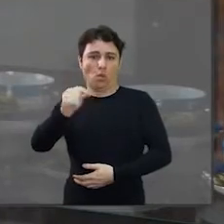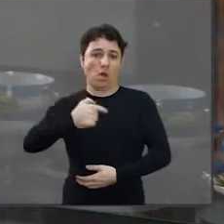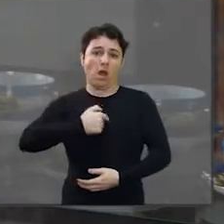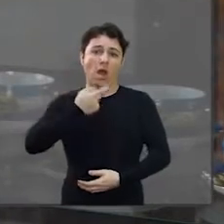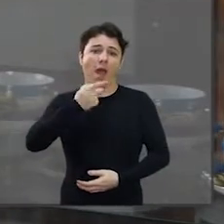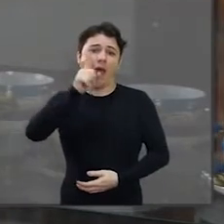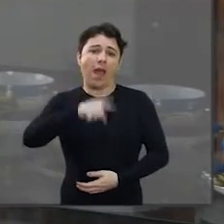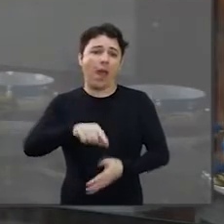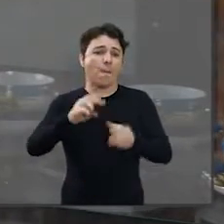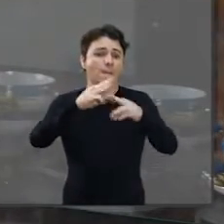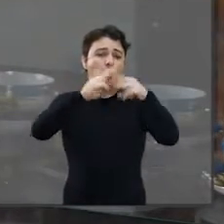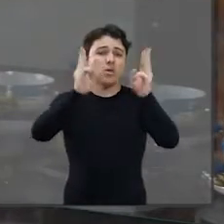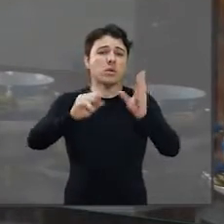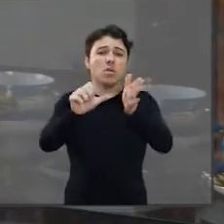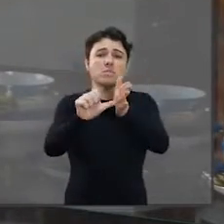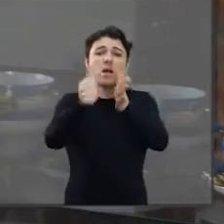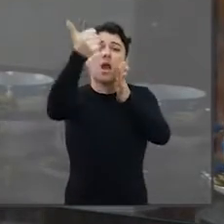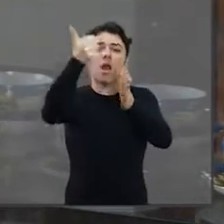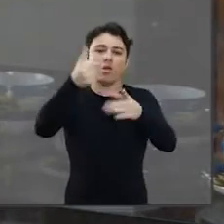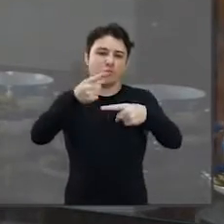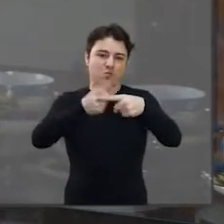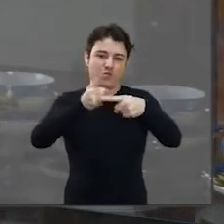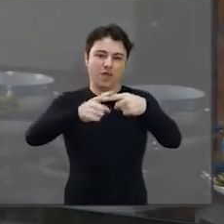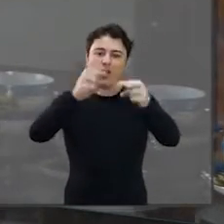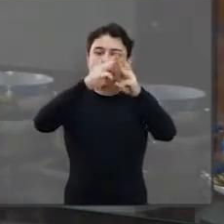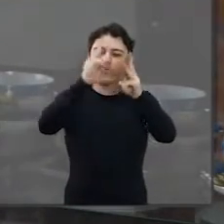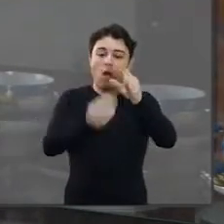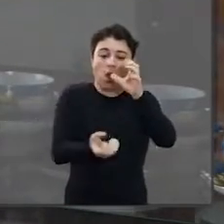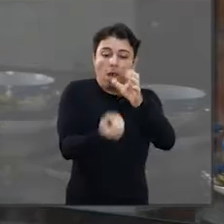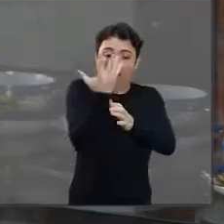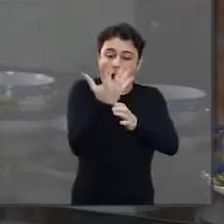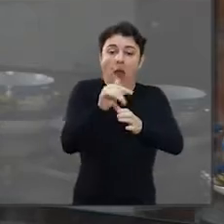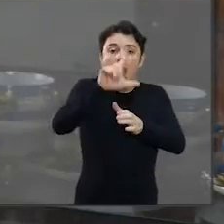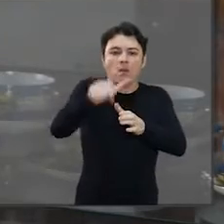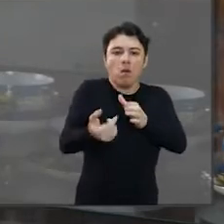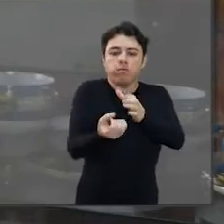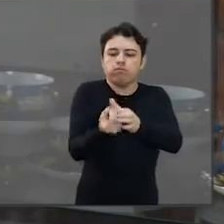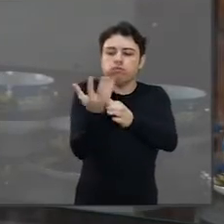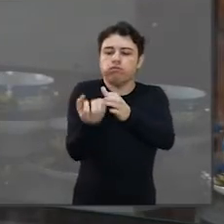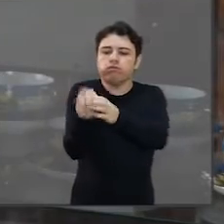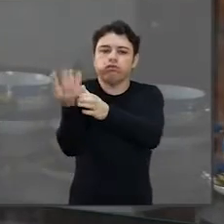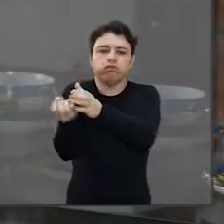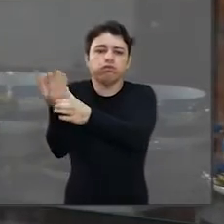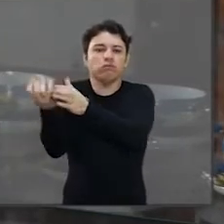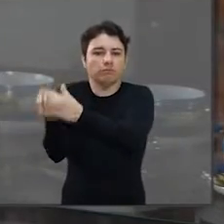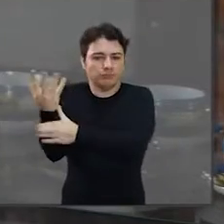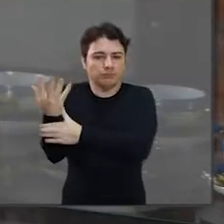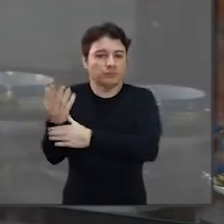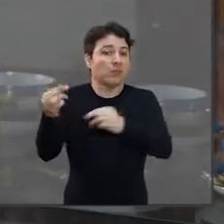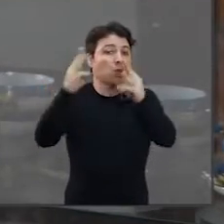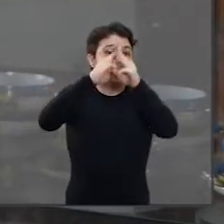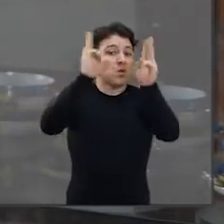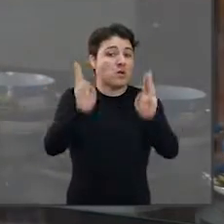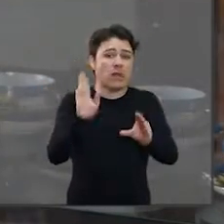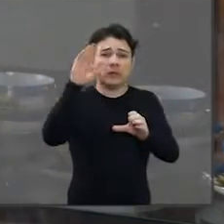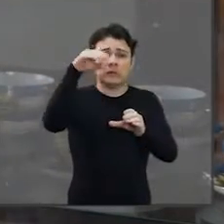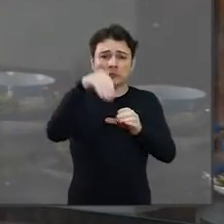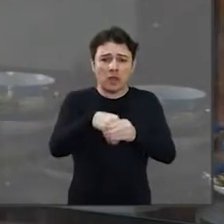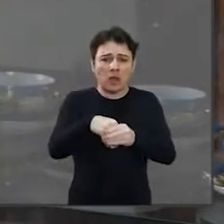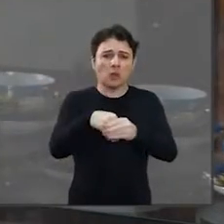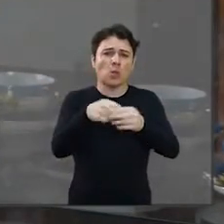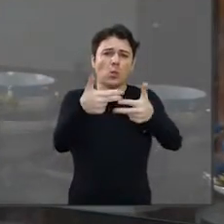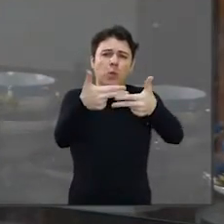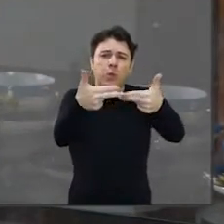É o que eu costumo chamar de Museu Mãe. Foi a partir desse que a gente deu sequência aos demais, né?